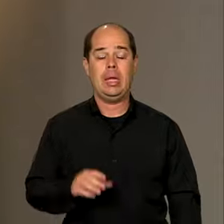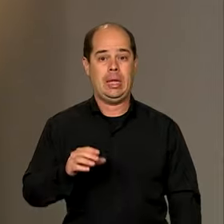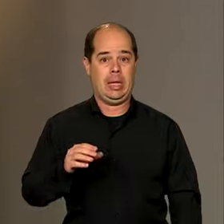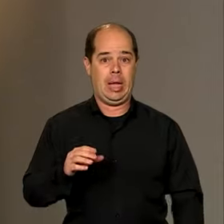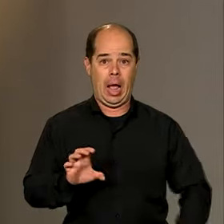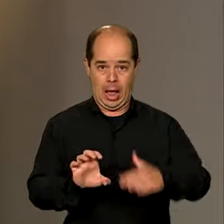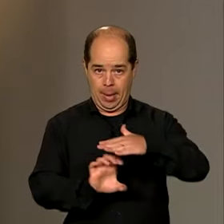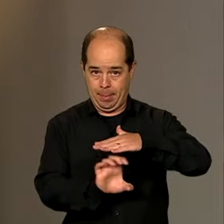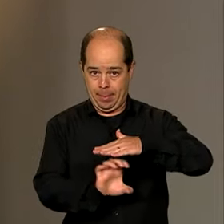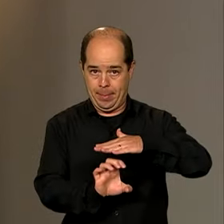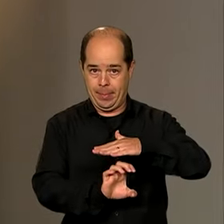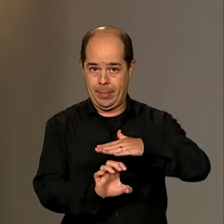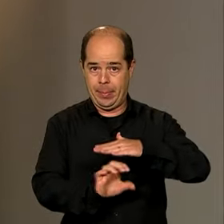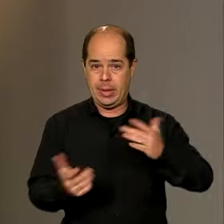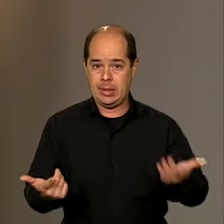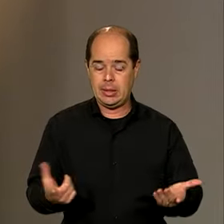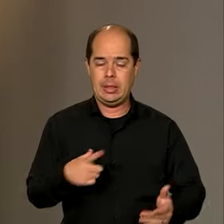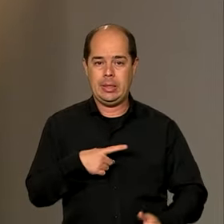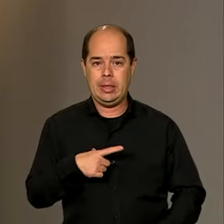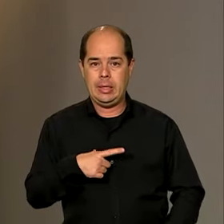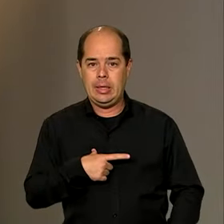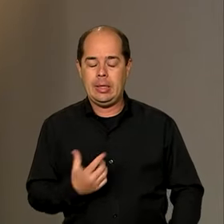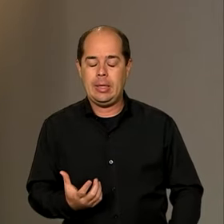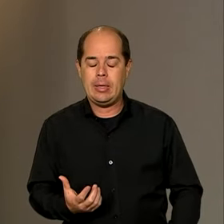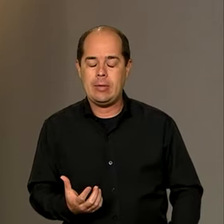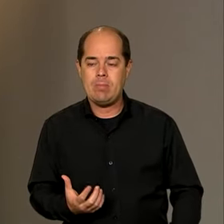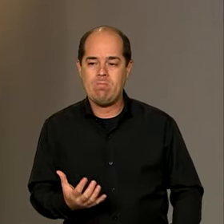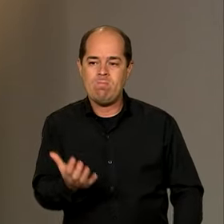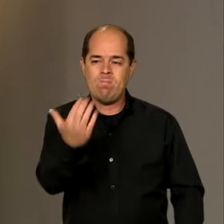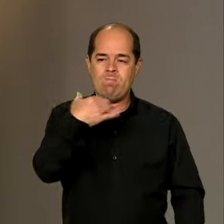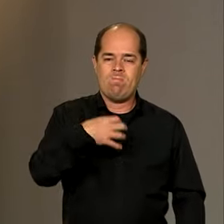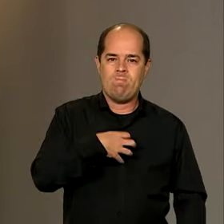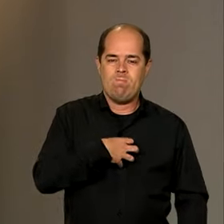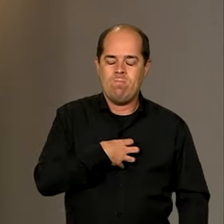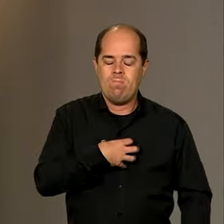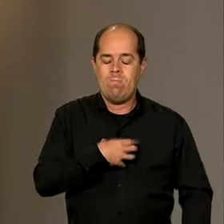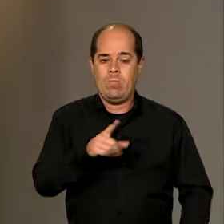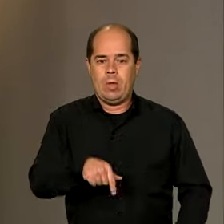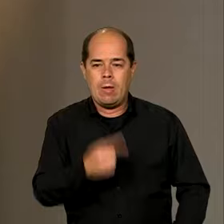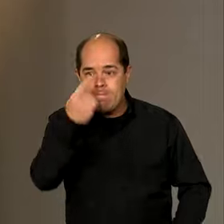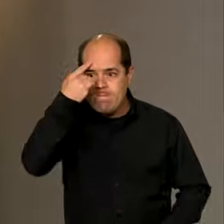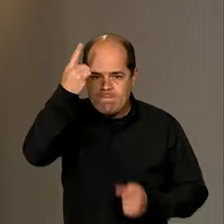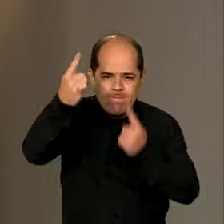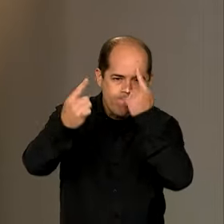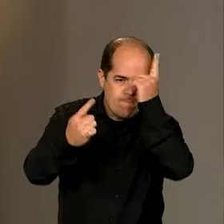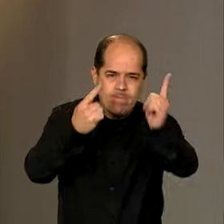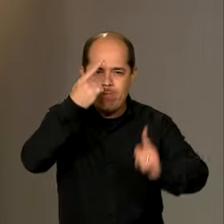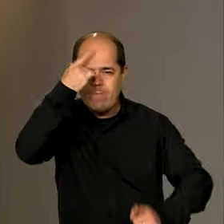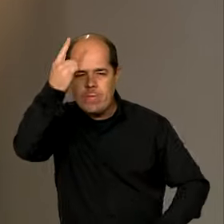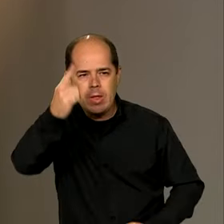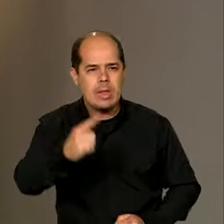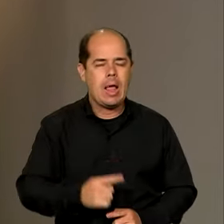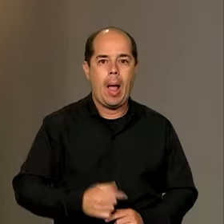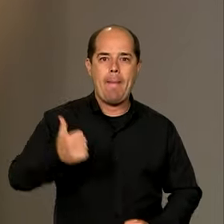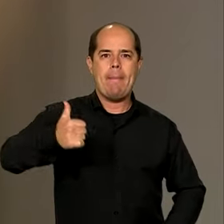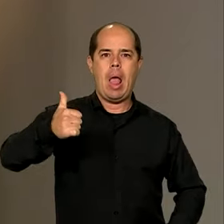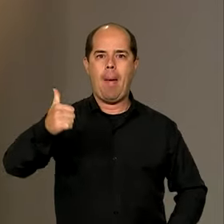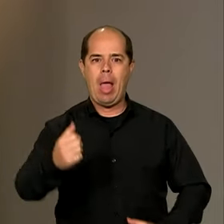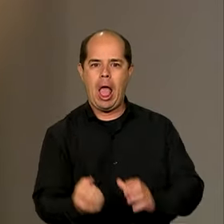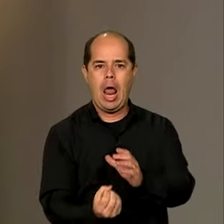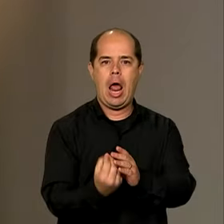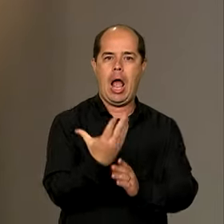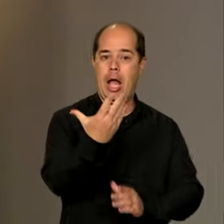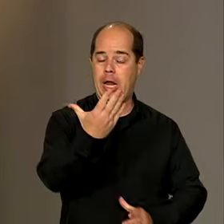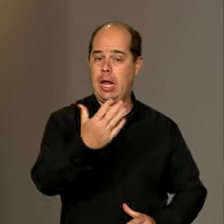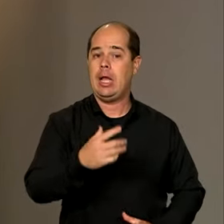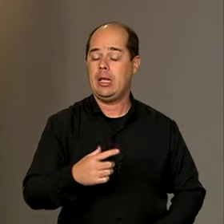como no seu espírito aí de empresa inovadora, né? Vai ser pioneira nessa prestação